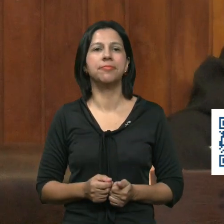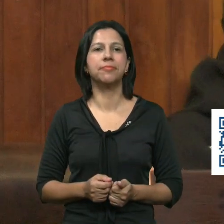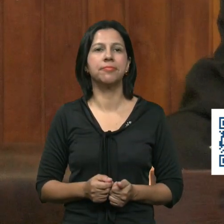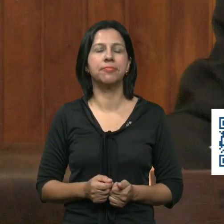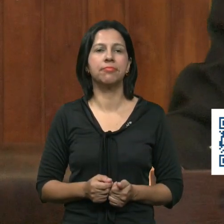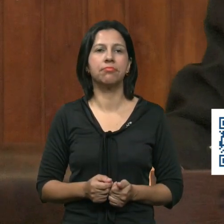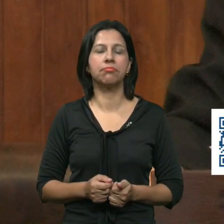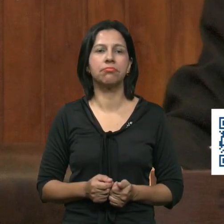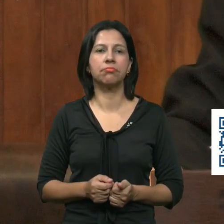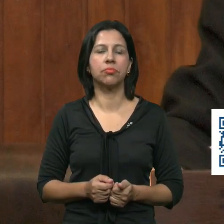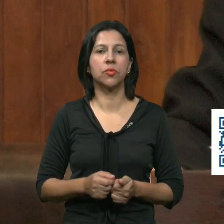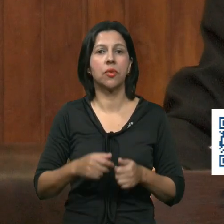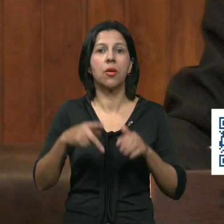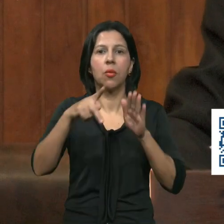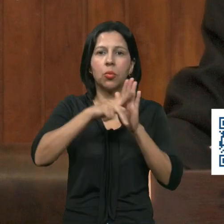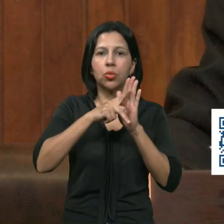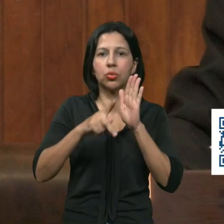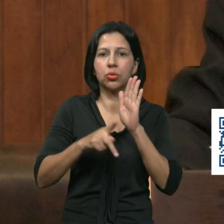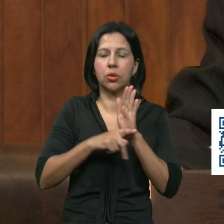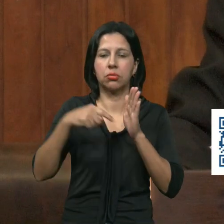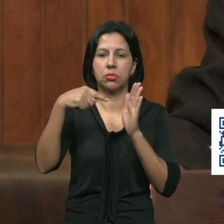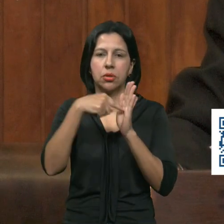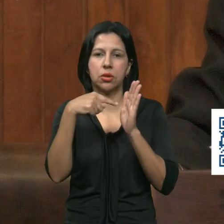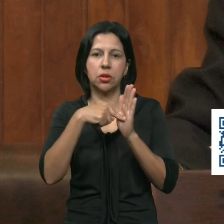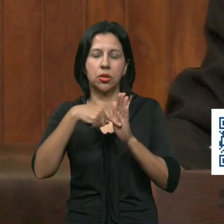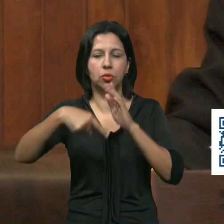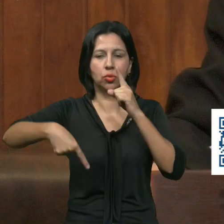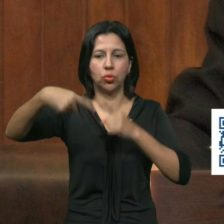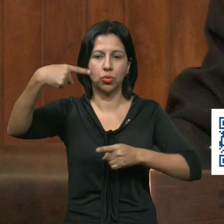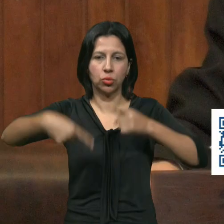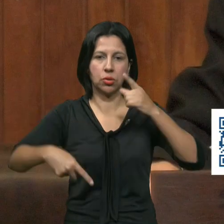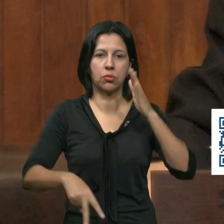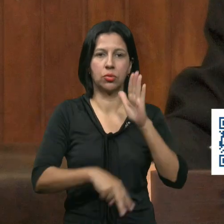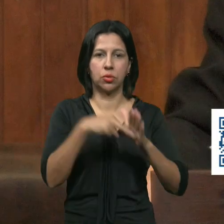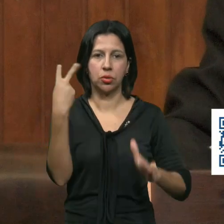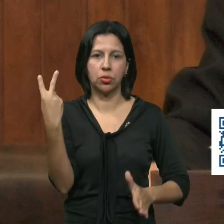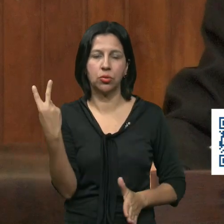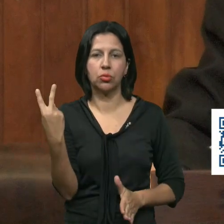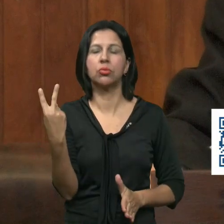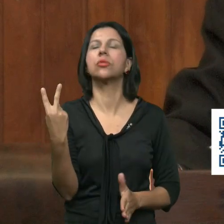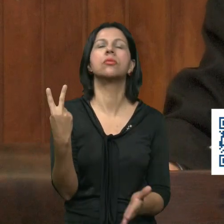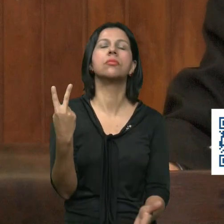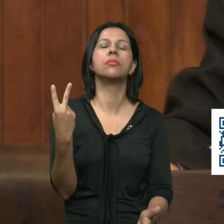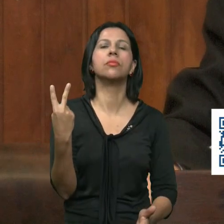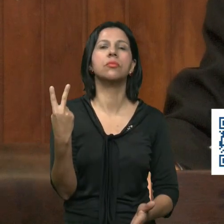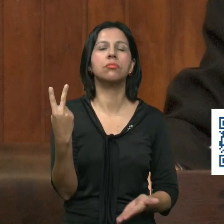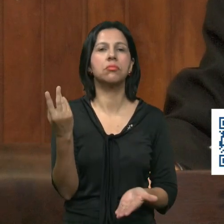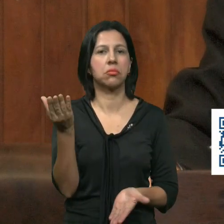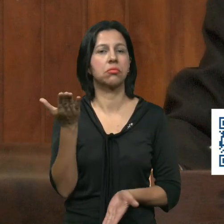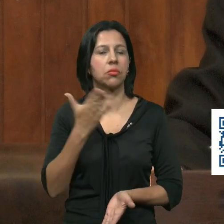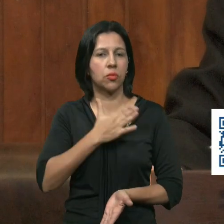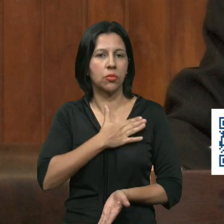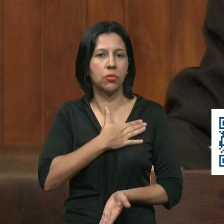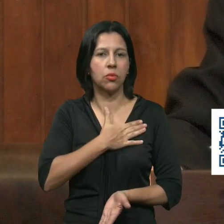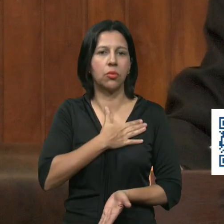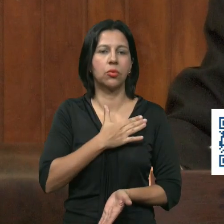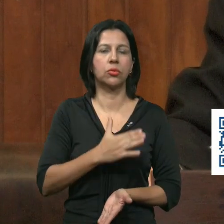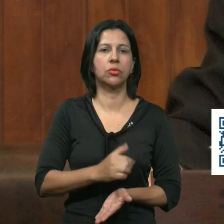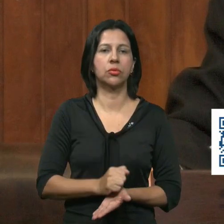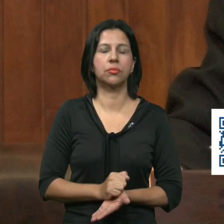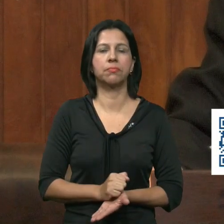Esse projeto Que nós discutimos Em segunda discussão Em segunda Apreciamos em segunda discussão